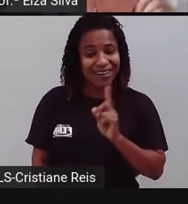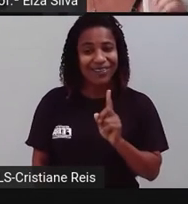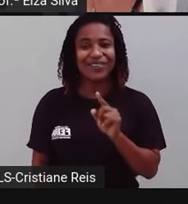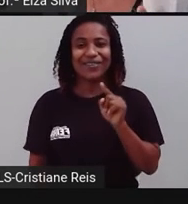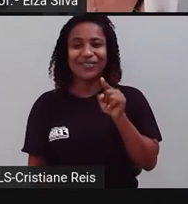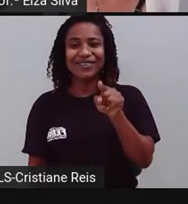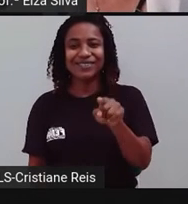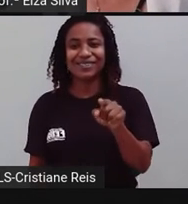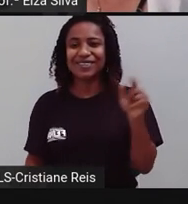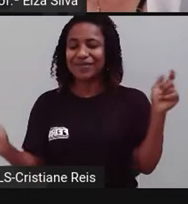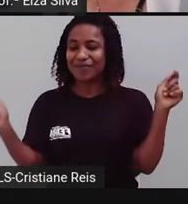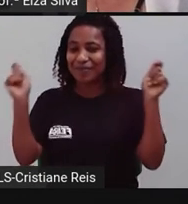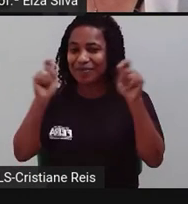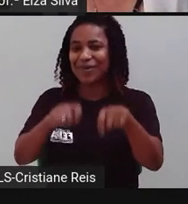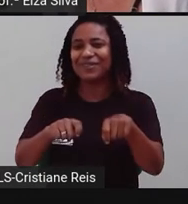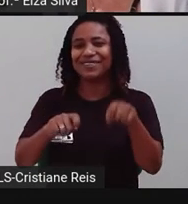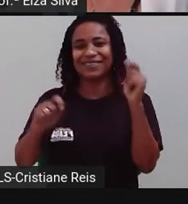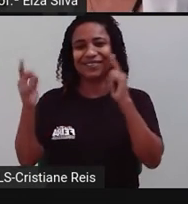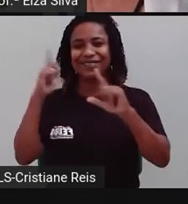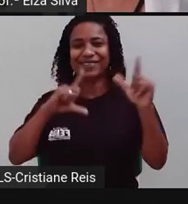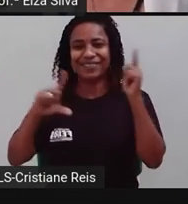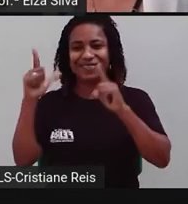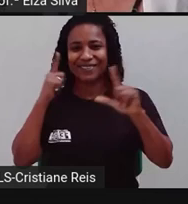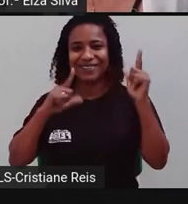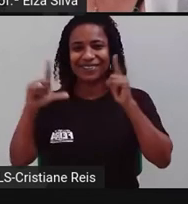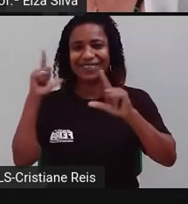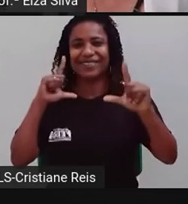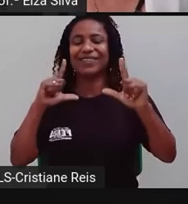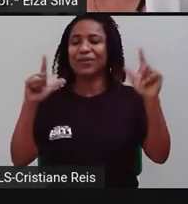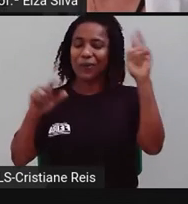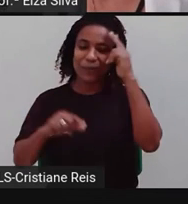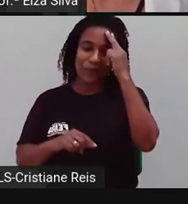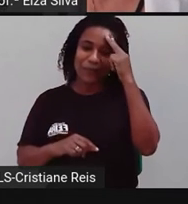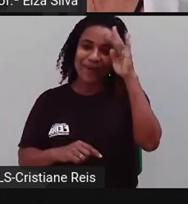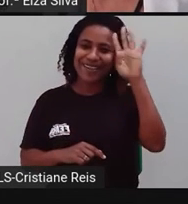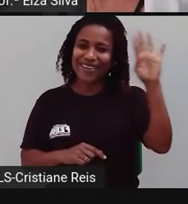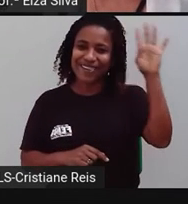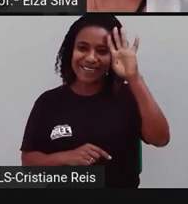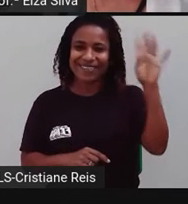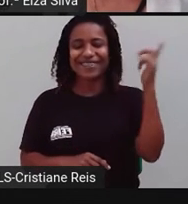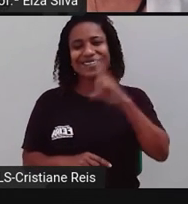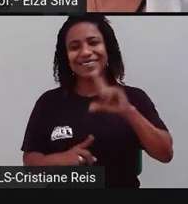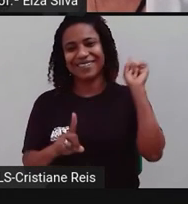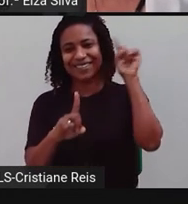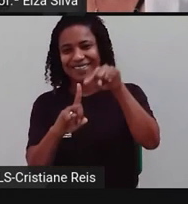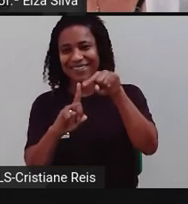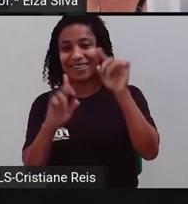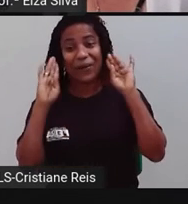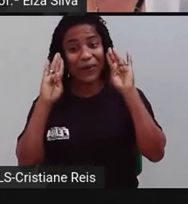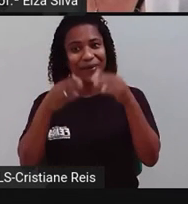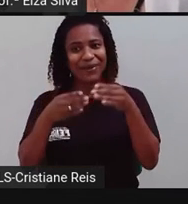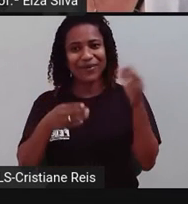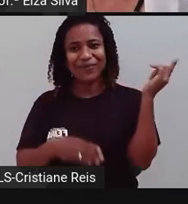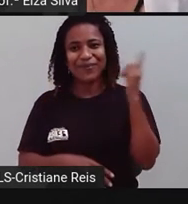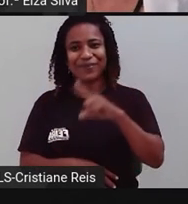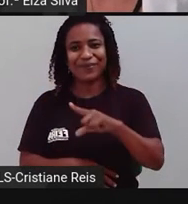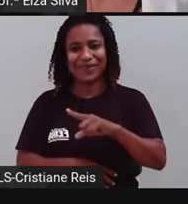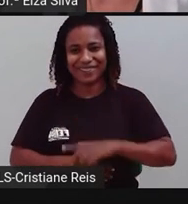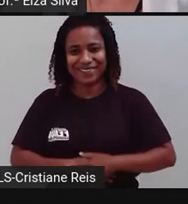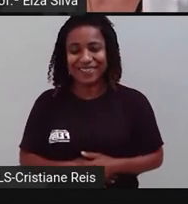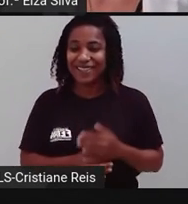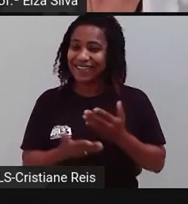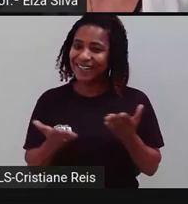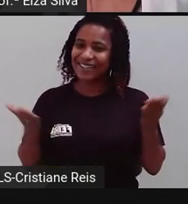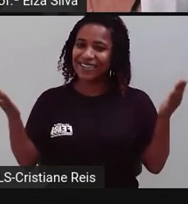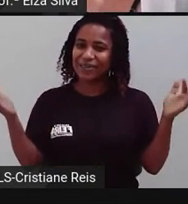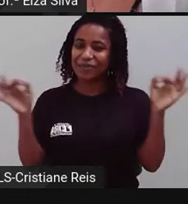vocês são capazes de realizar todos os sonhos que quiserem Ok, students? E eu fico por